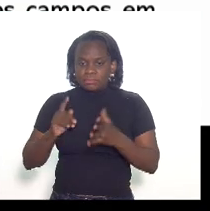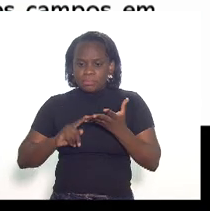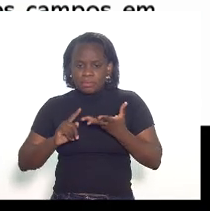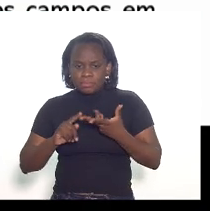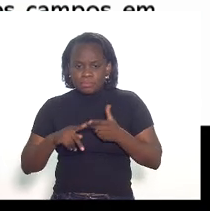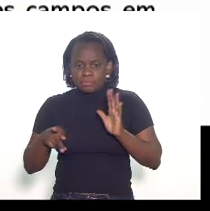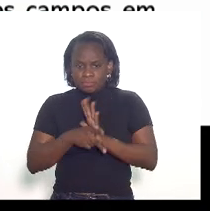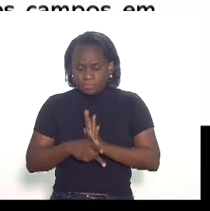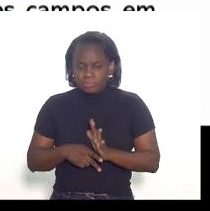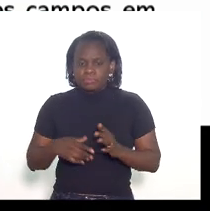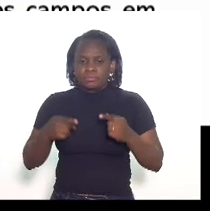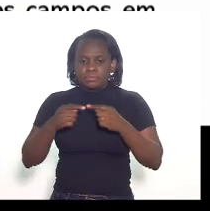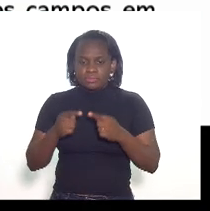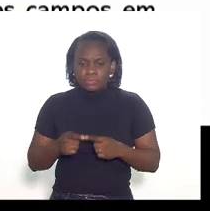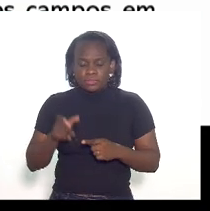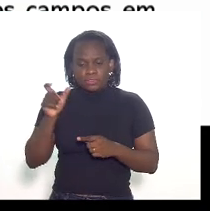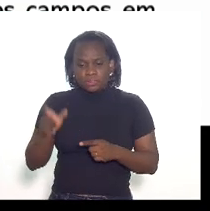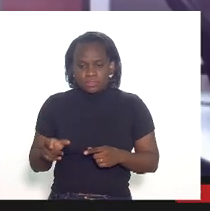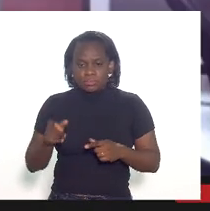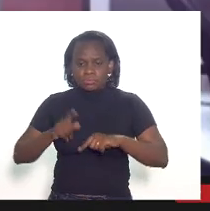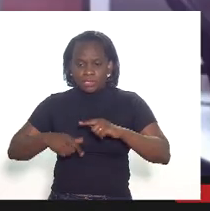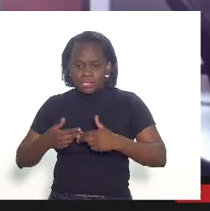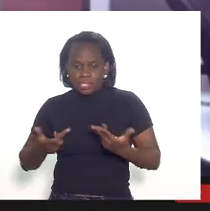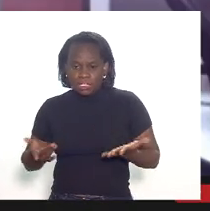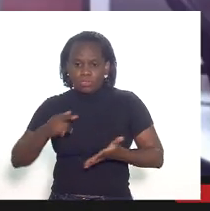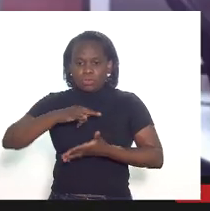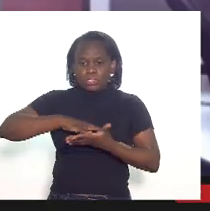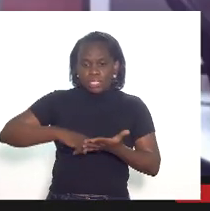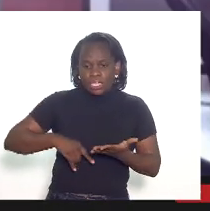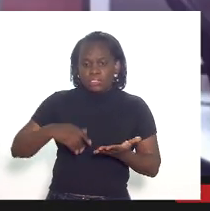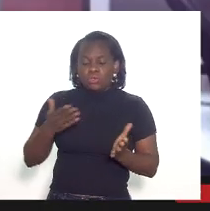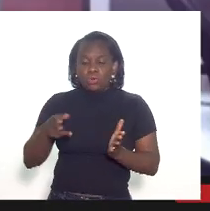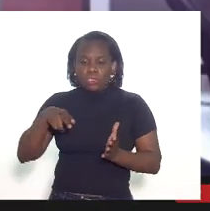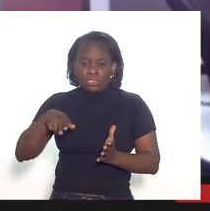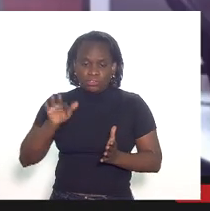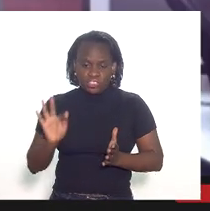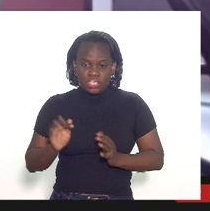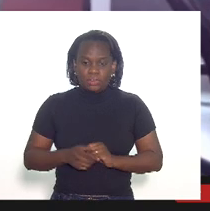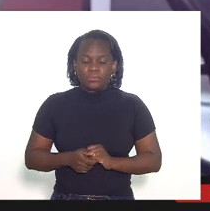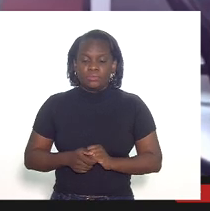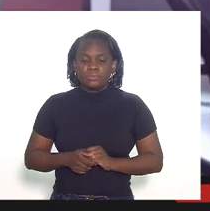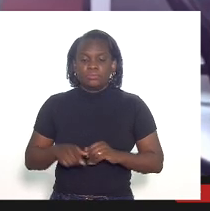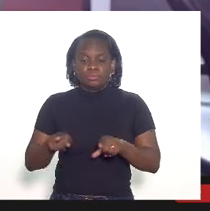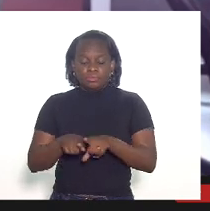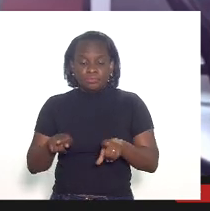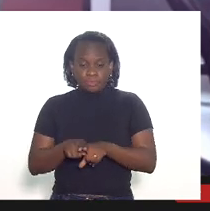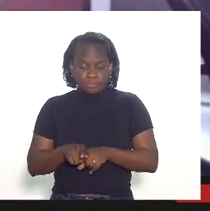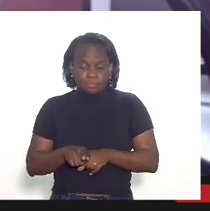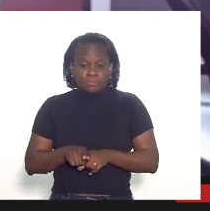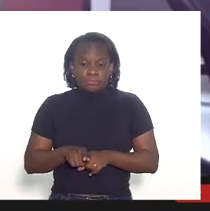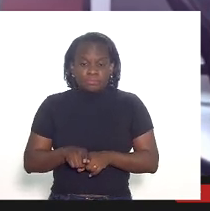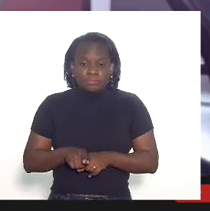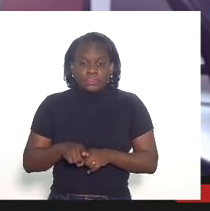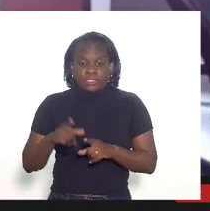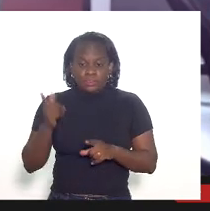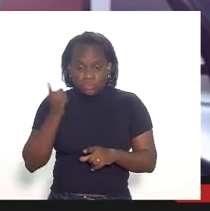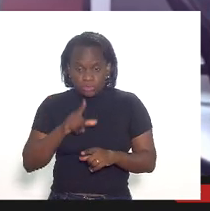específicos relacionados a um bem a um contrato a uma nota fiscal em caso dessa